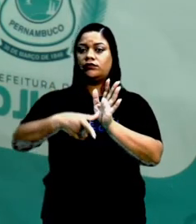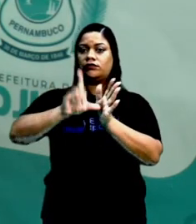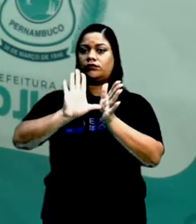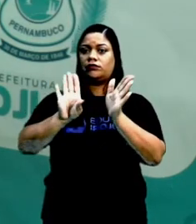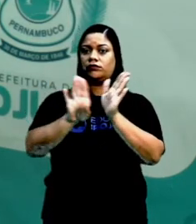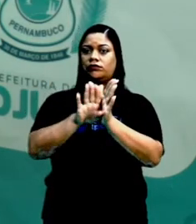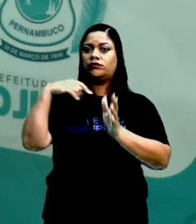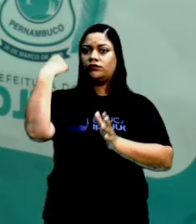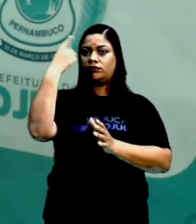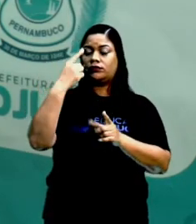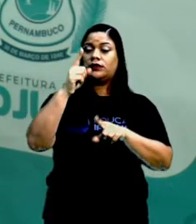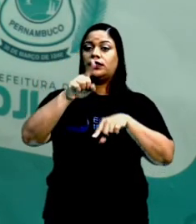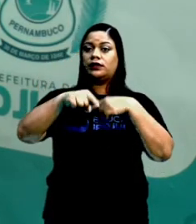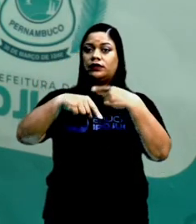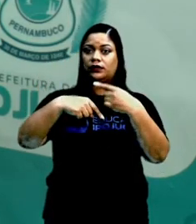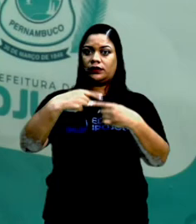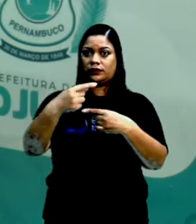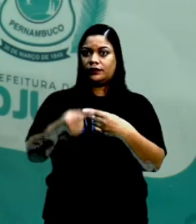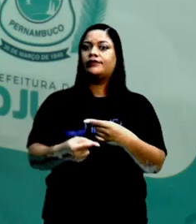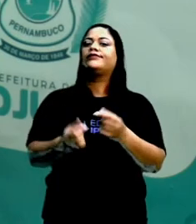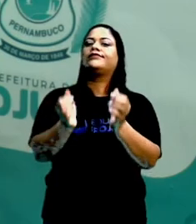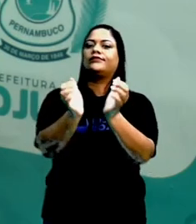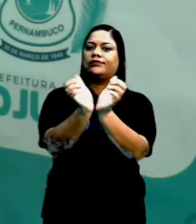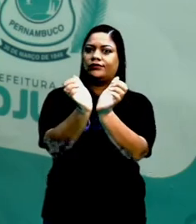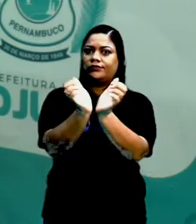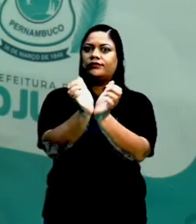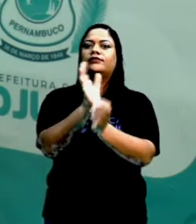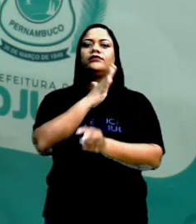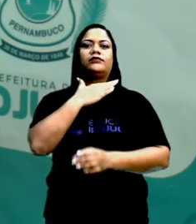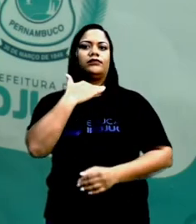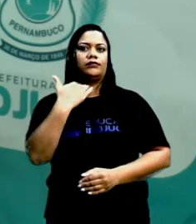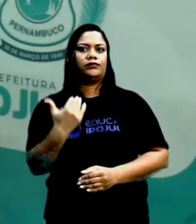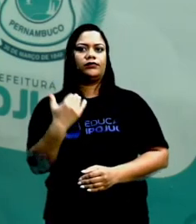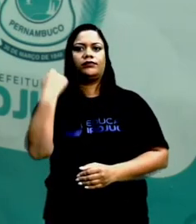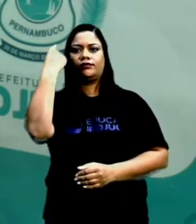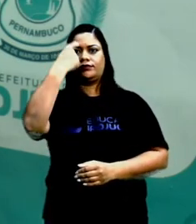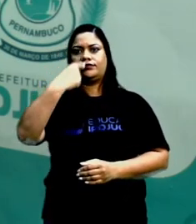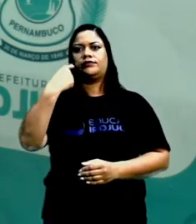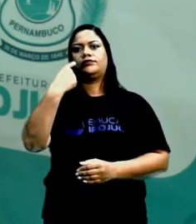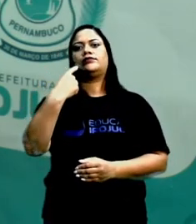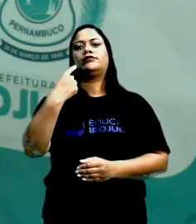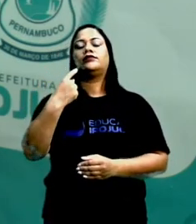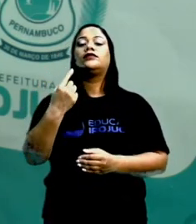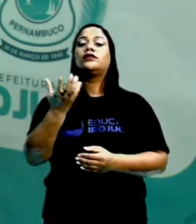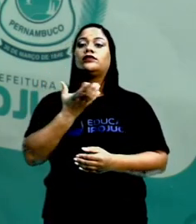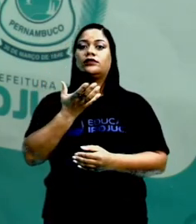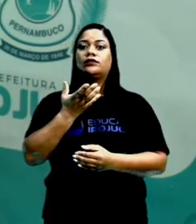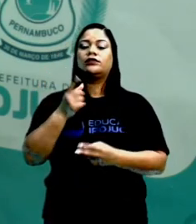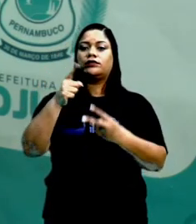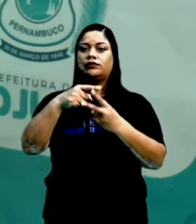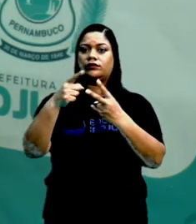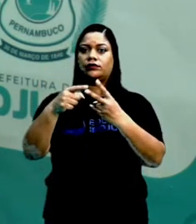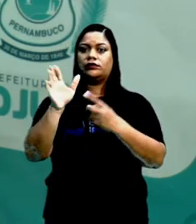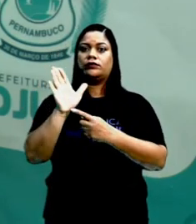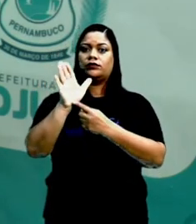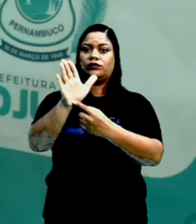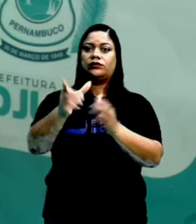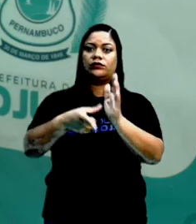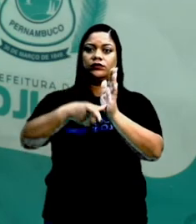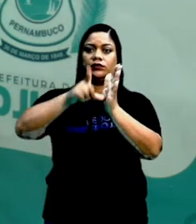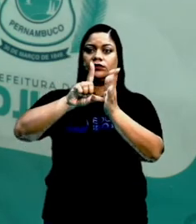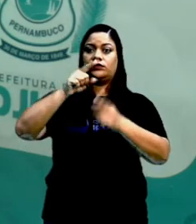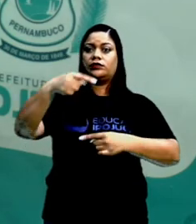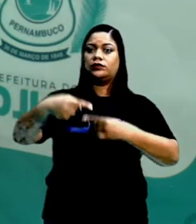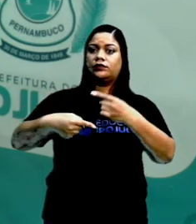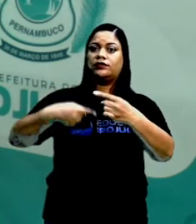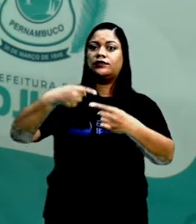E depois eles acabaram sendo explorados e mortos pelos espanhóis. Quero que vocês mostrem, façam um desenho mostrando esse